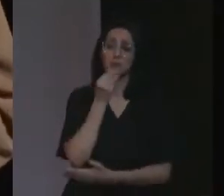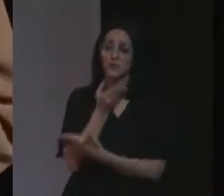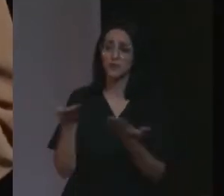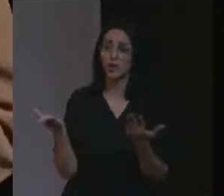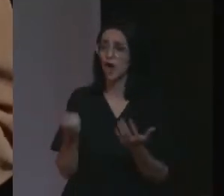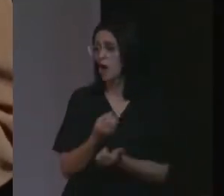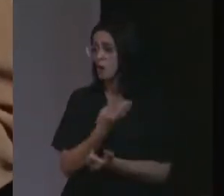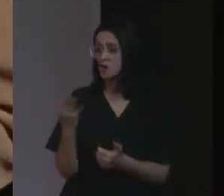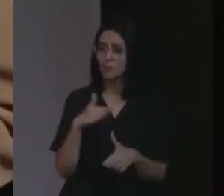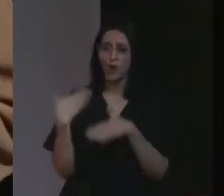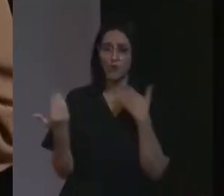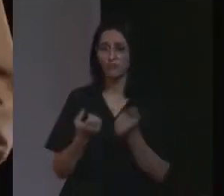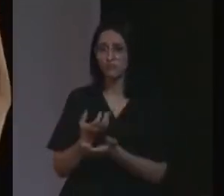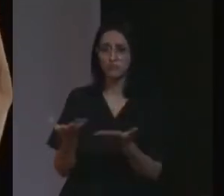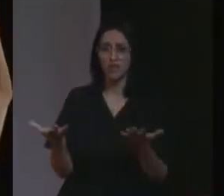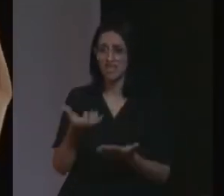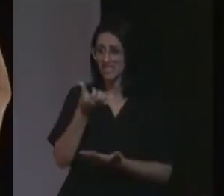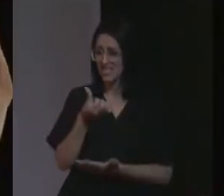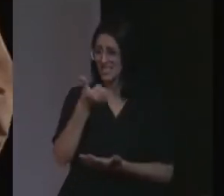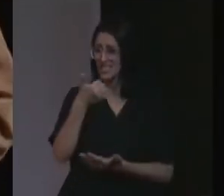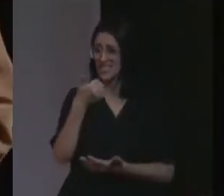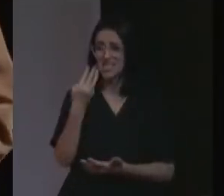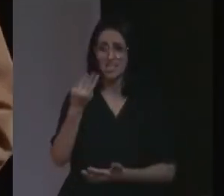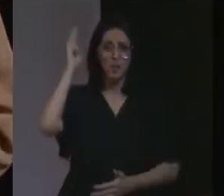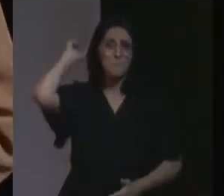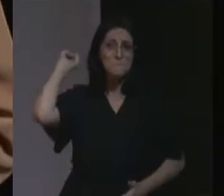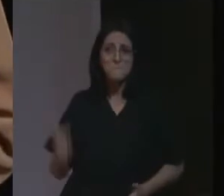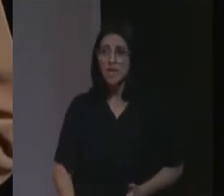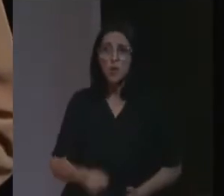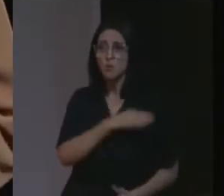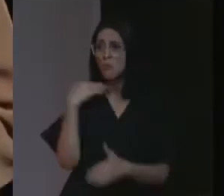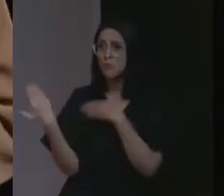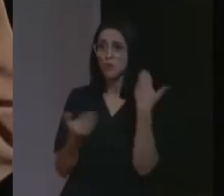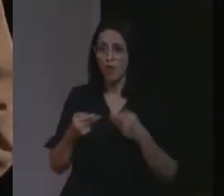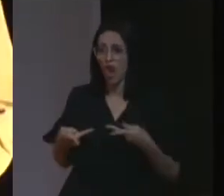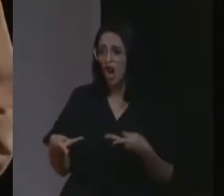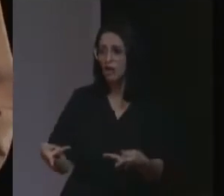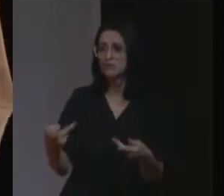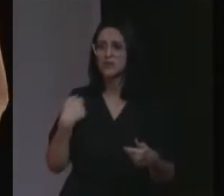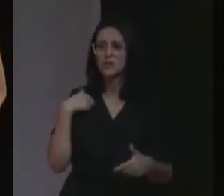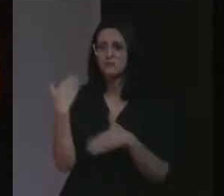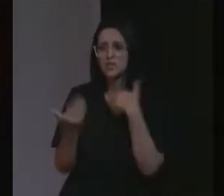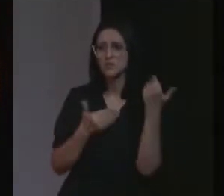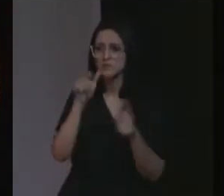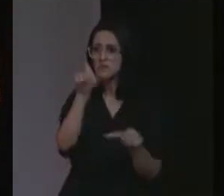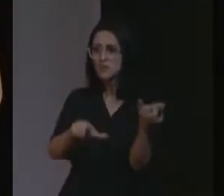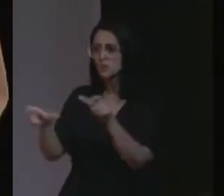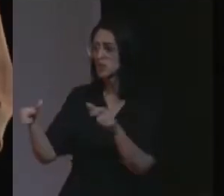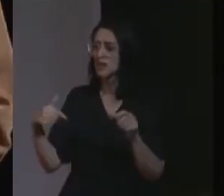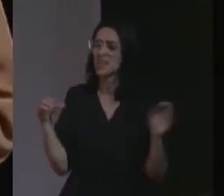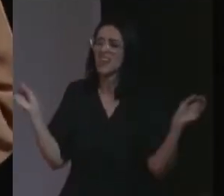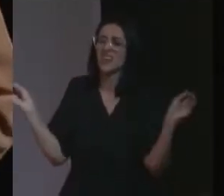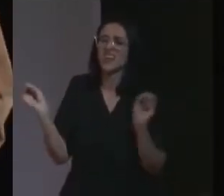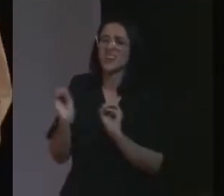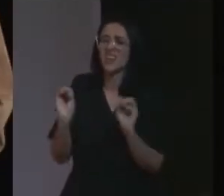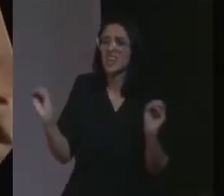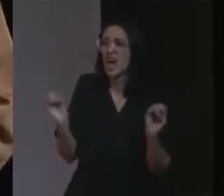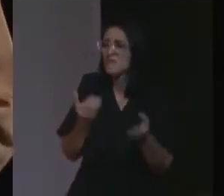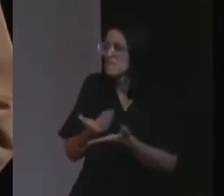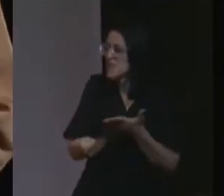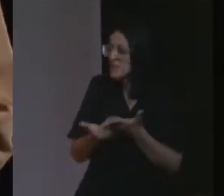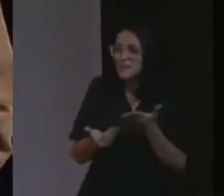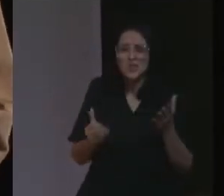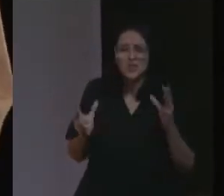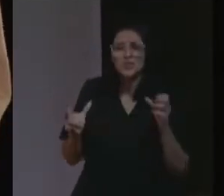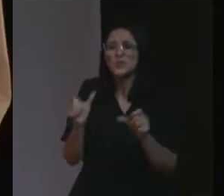Quantas mortes já se tiveram aí? São 613 mil mortes. A gente está falando de pessoas que estão sem ninguém, que perderam todo